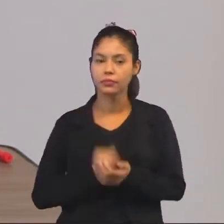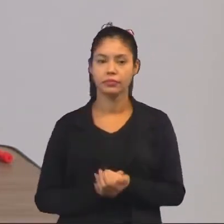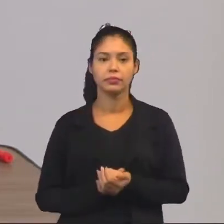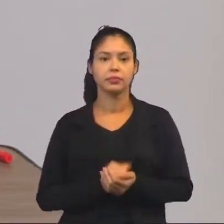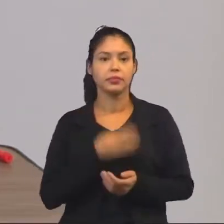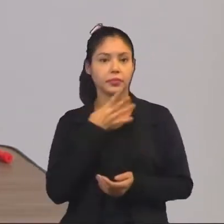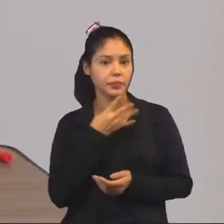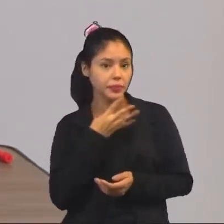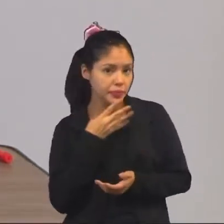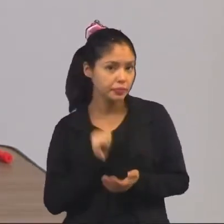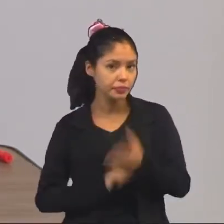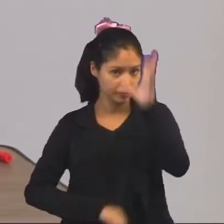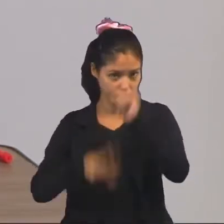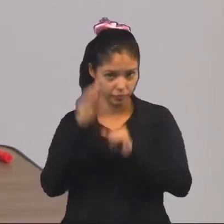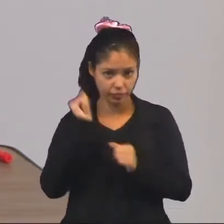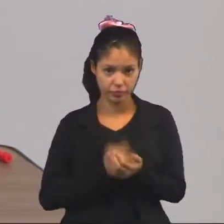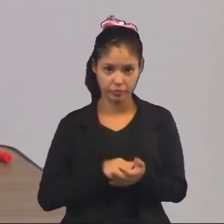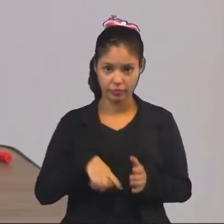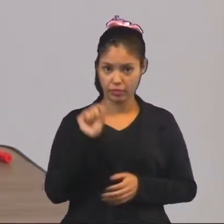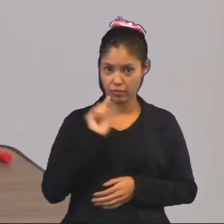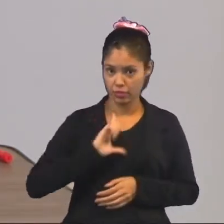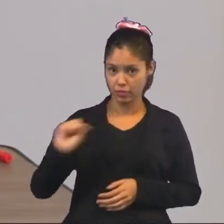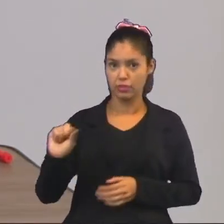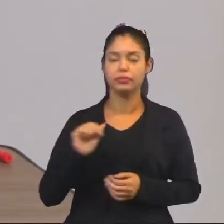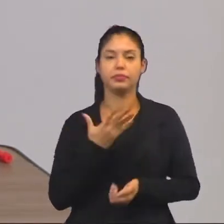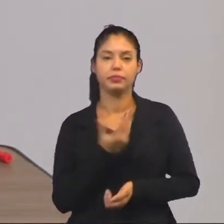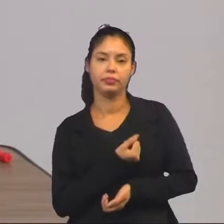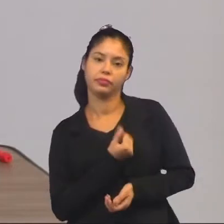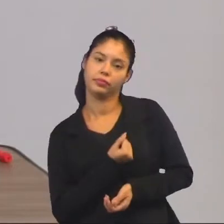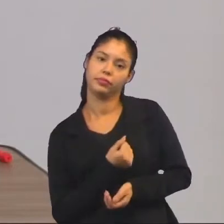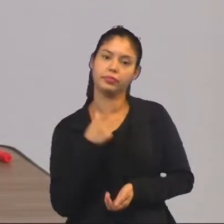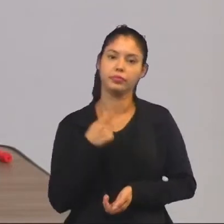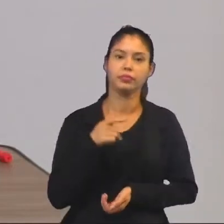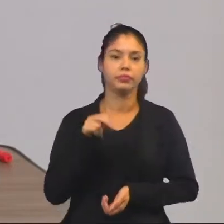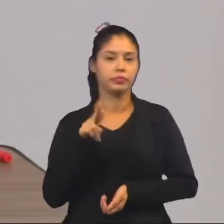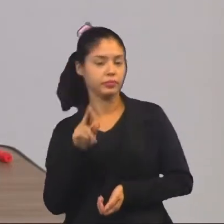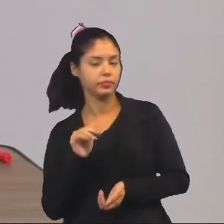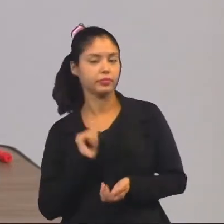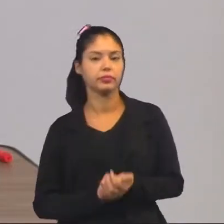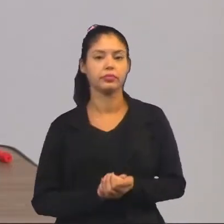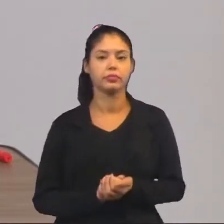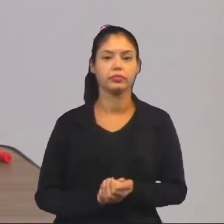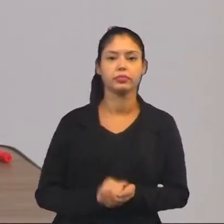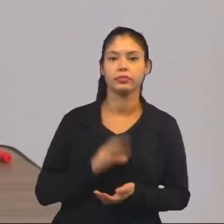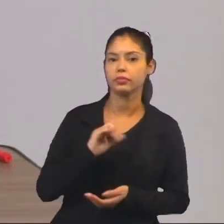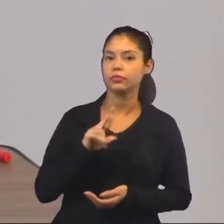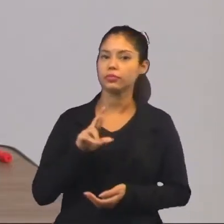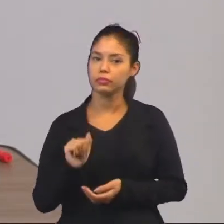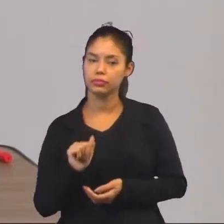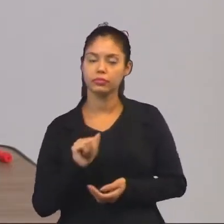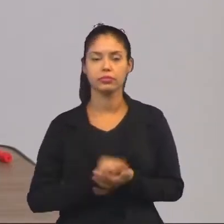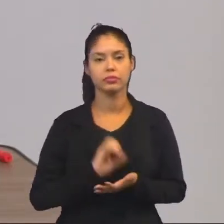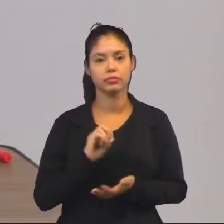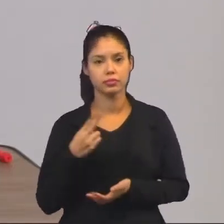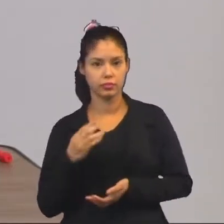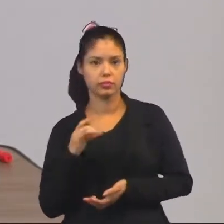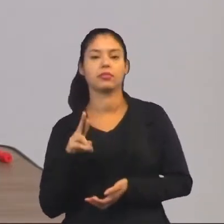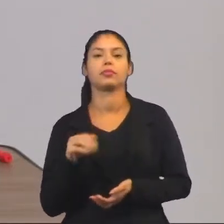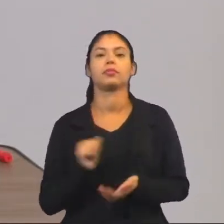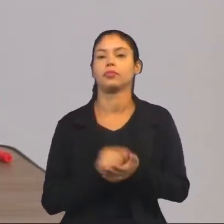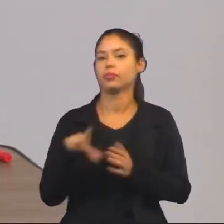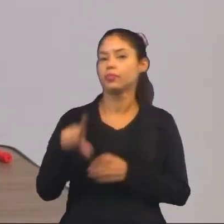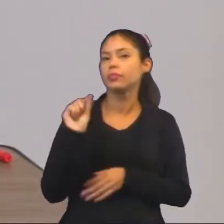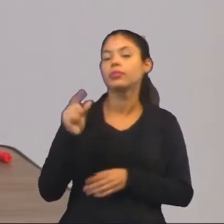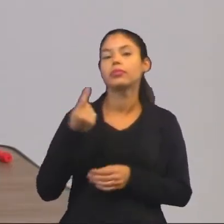conhecimento. Primeiro, nós vimos as chances de sair o número, como parou ímpar, caro coroa, quantas chances nós